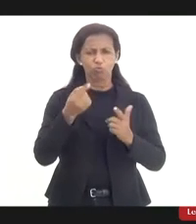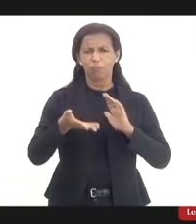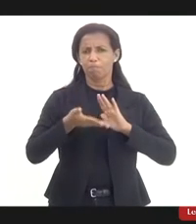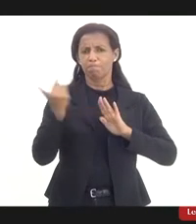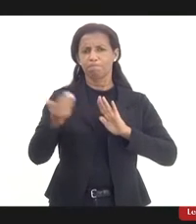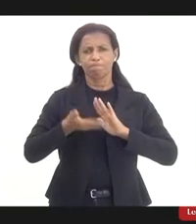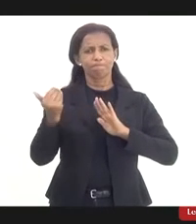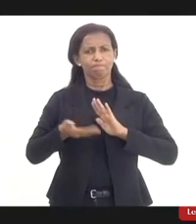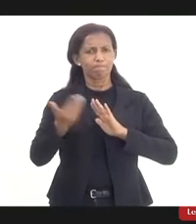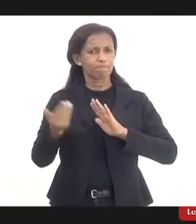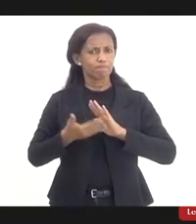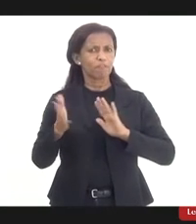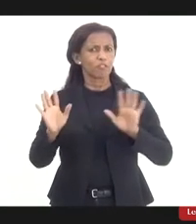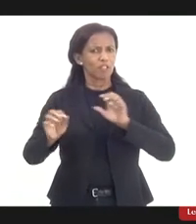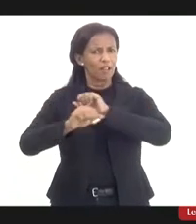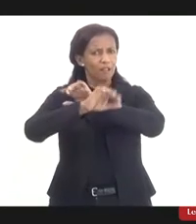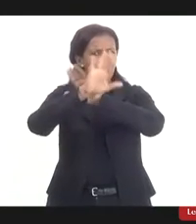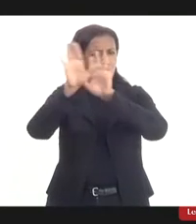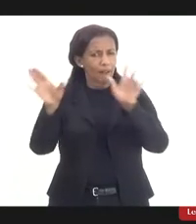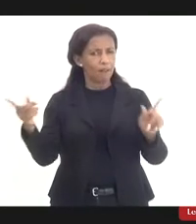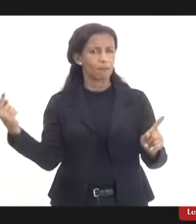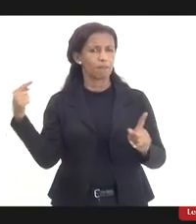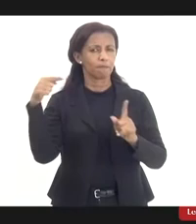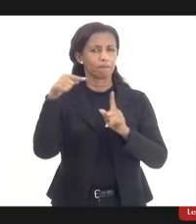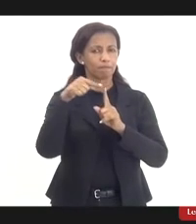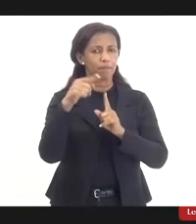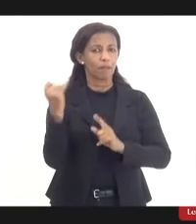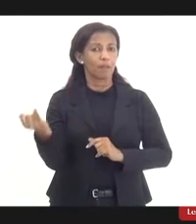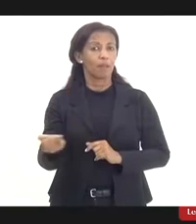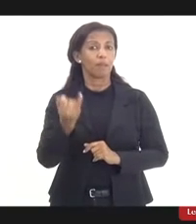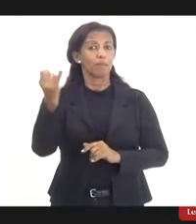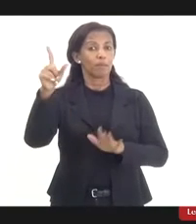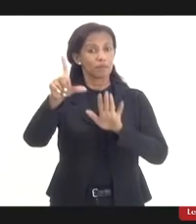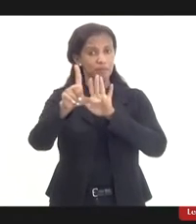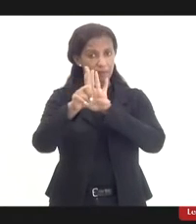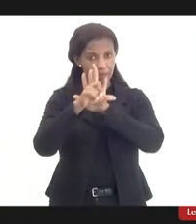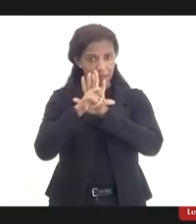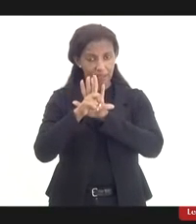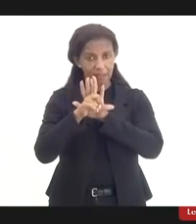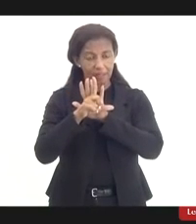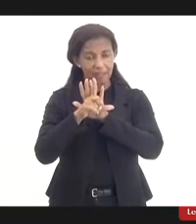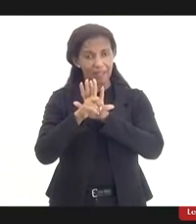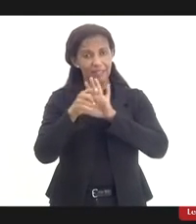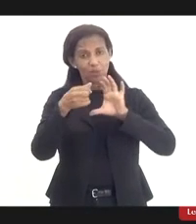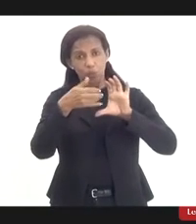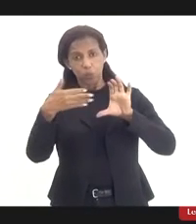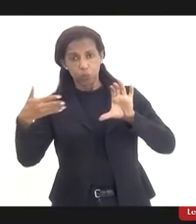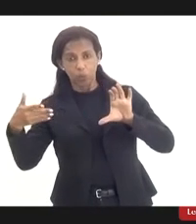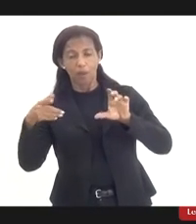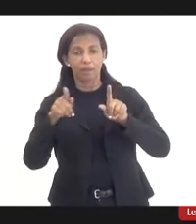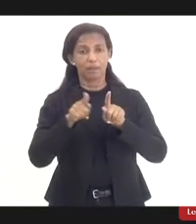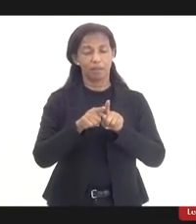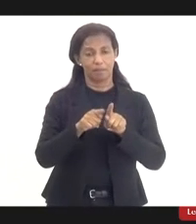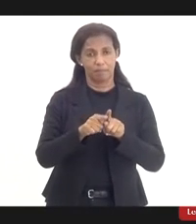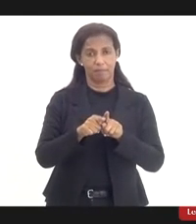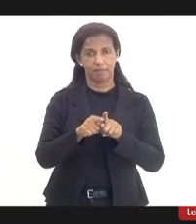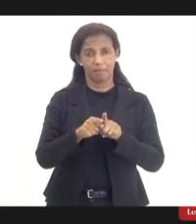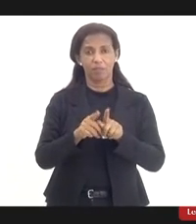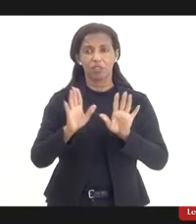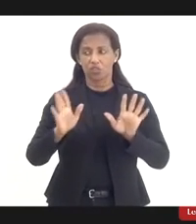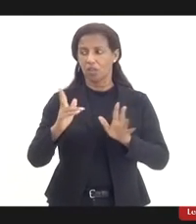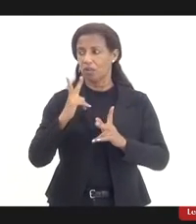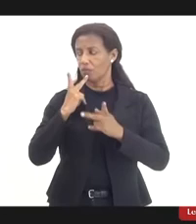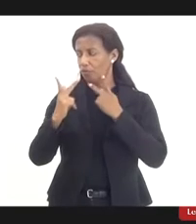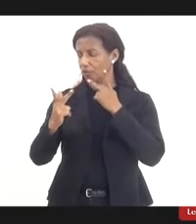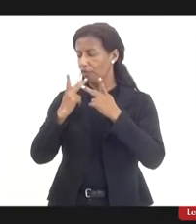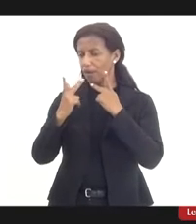que ficou bem claro e objetivo, a importância da lei e seus aspectos. ou seja, foi falar